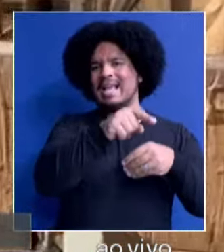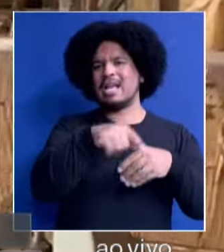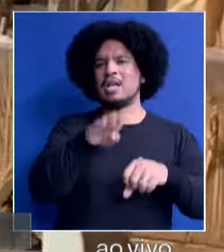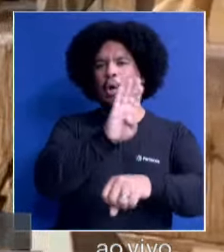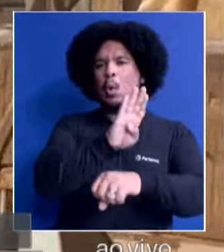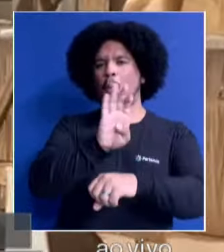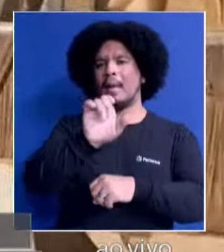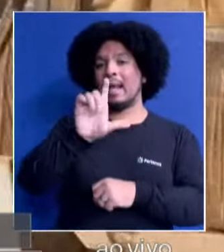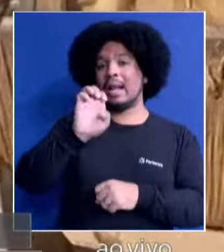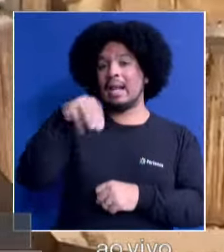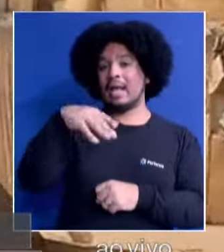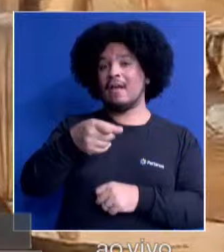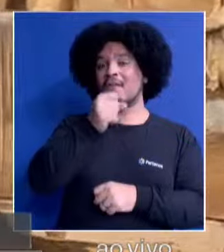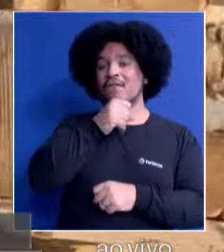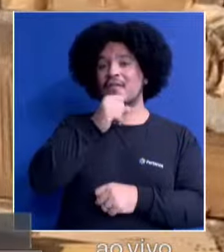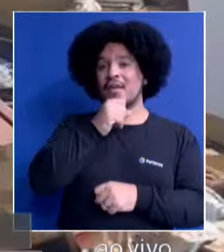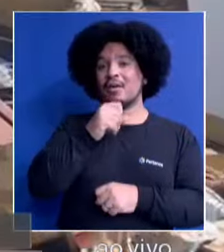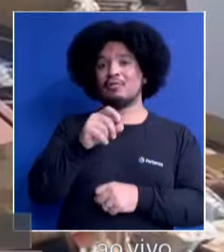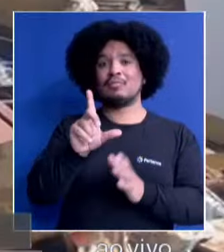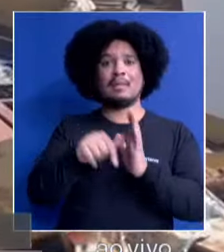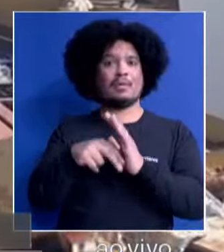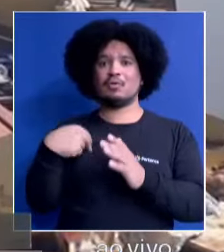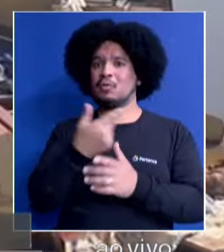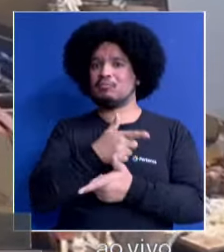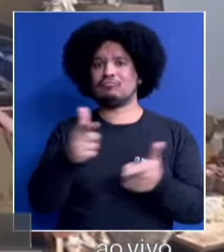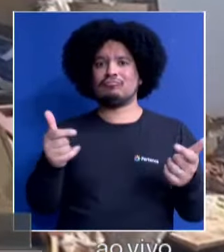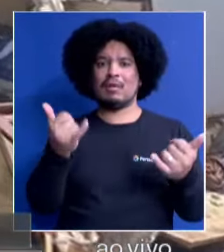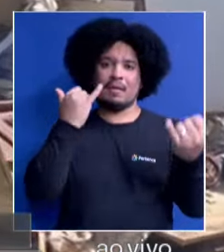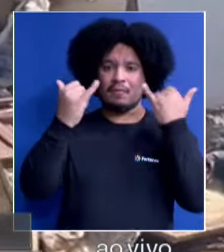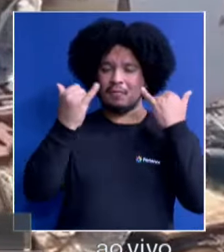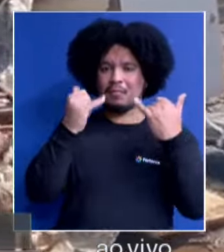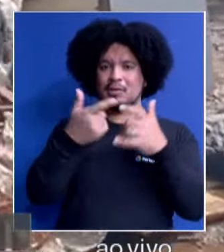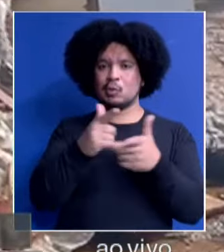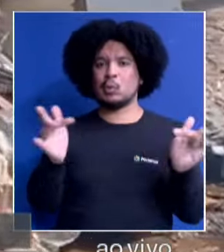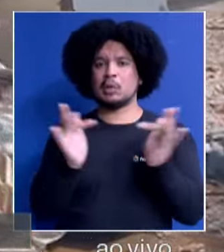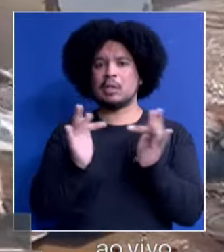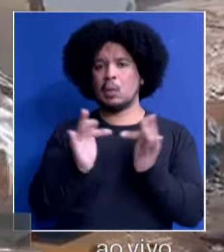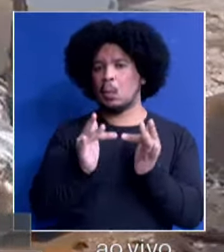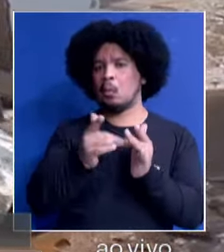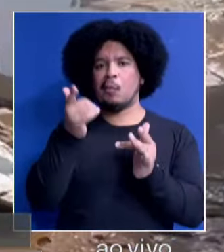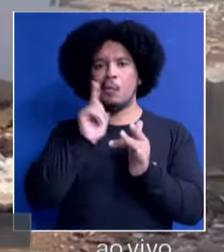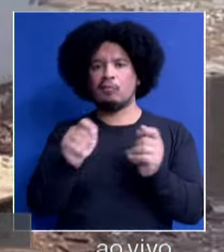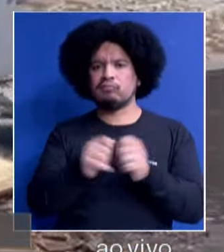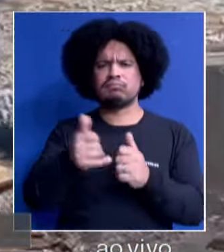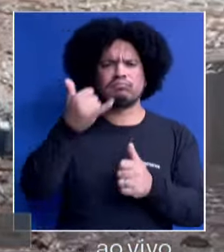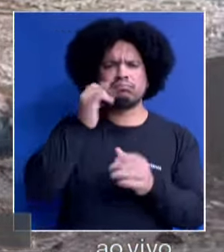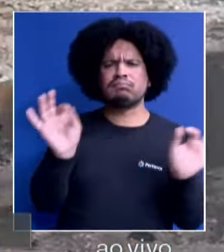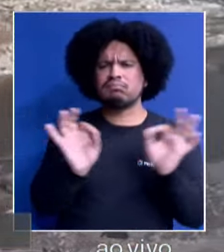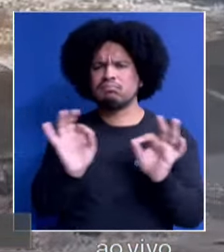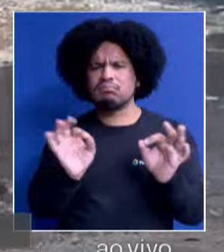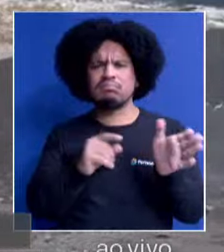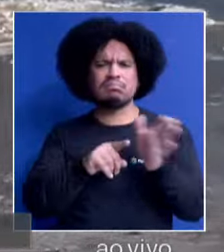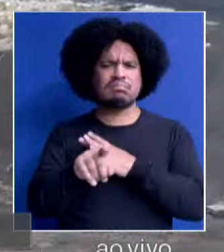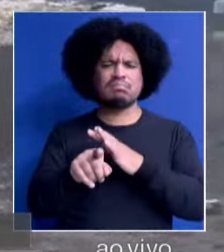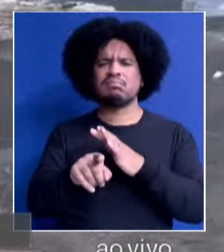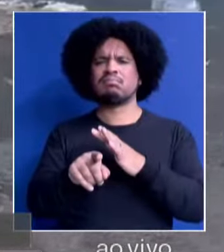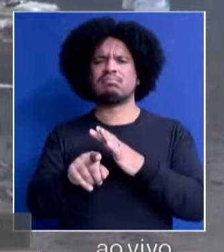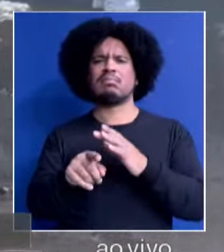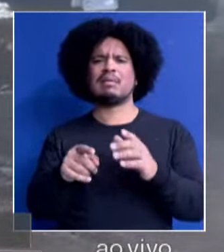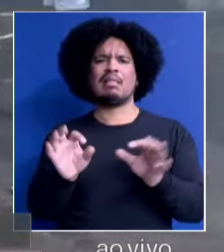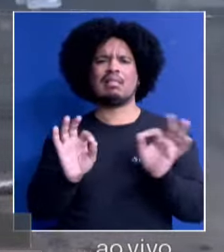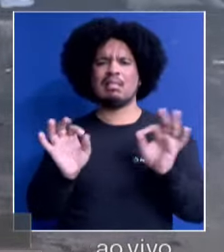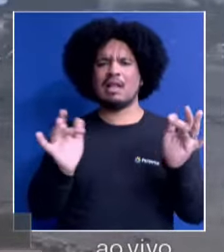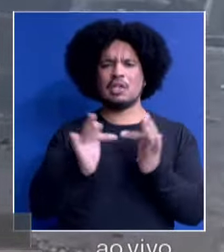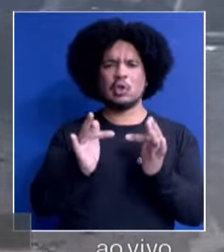depois disso, nós não tivemos mais notícias. Não tiveram mais contato com ele? Não conseguiram estabelecer nenhuma ligação, nenhuma relação, assim? Nenhum